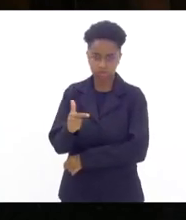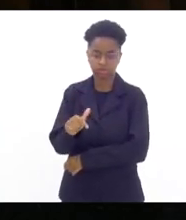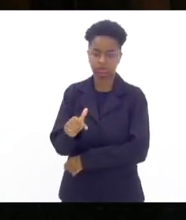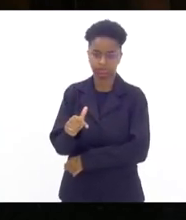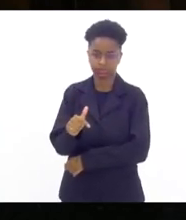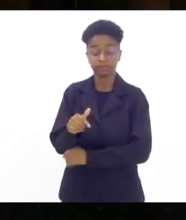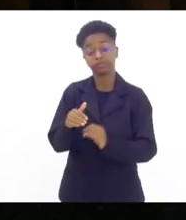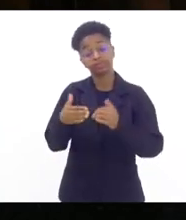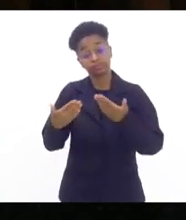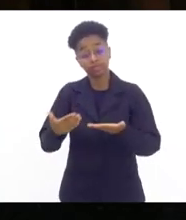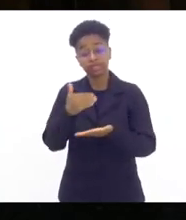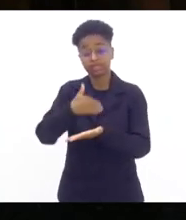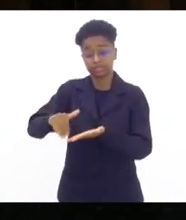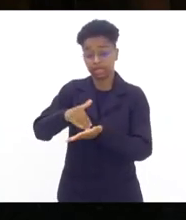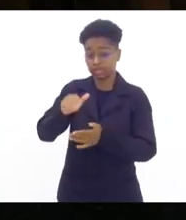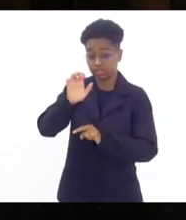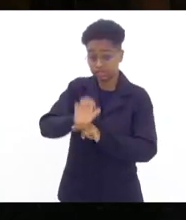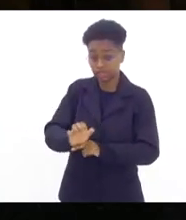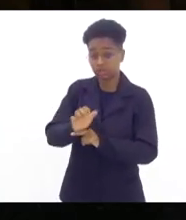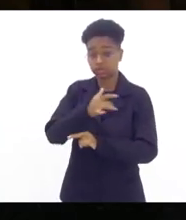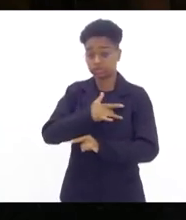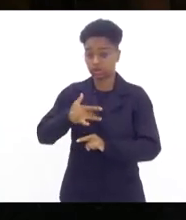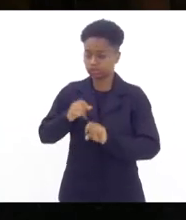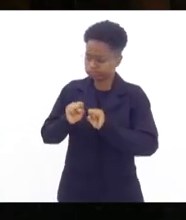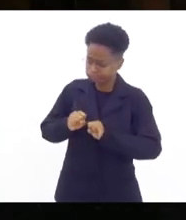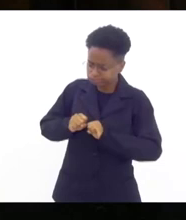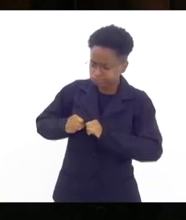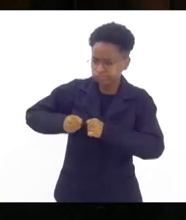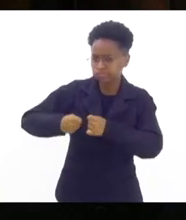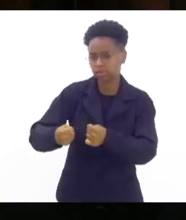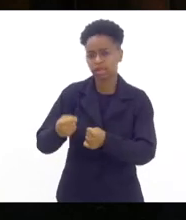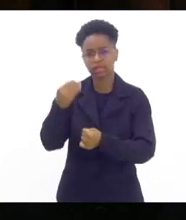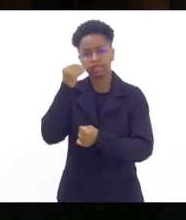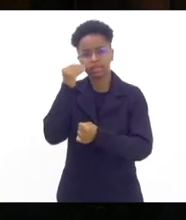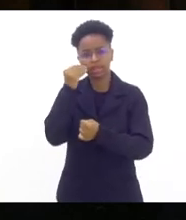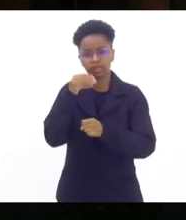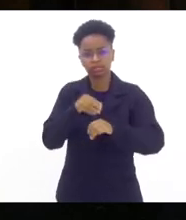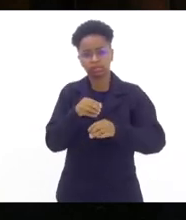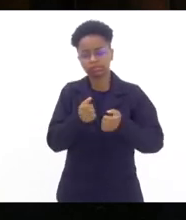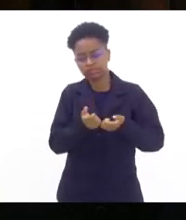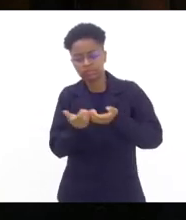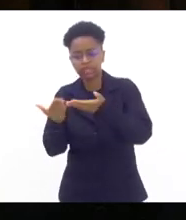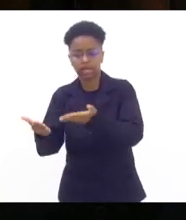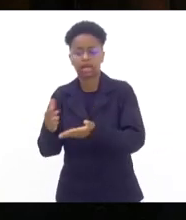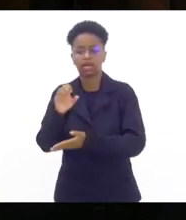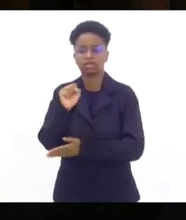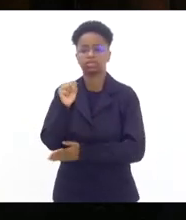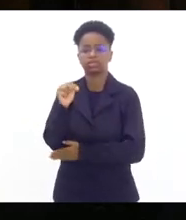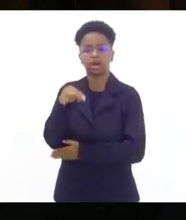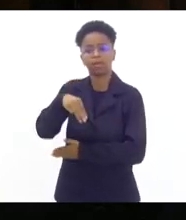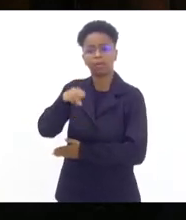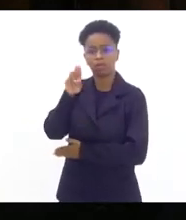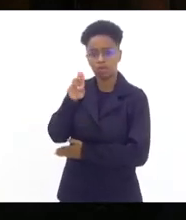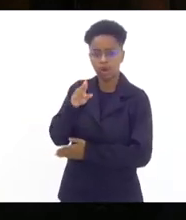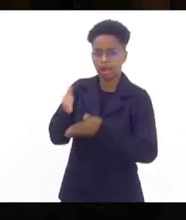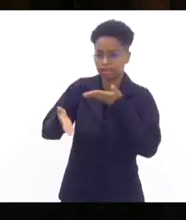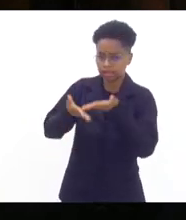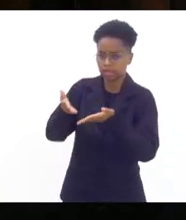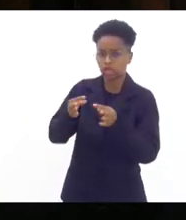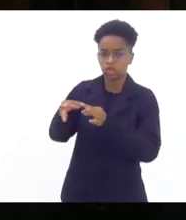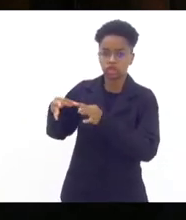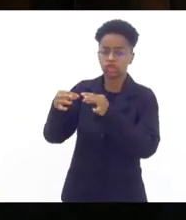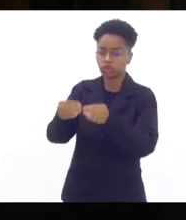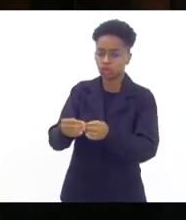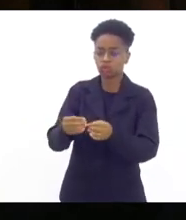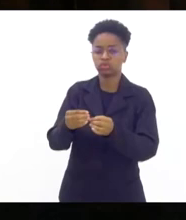então a Secretaria do Estado de Saúde está fazendo um esforço muito grande para levar o SAMU a todos os municípios do nosso estado e vamos ser o primeiro